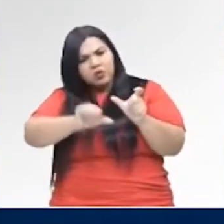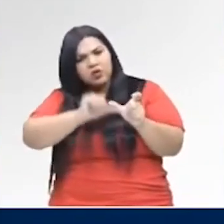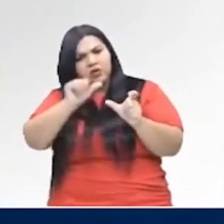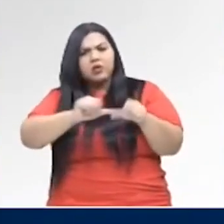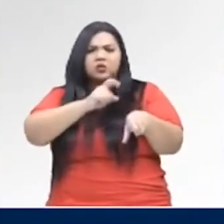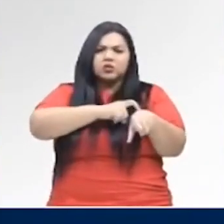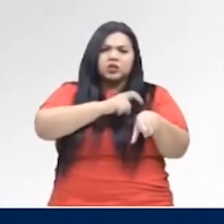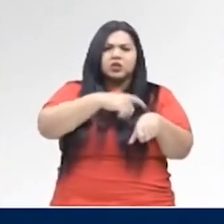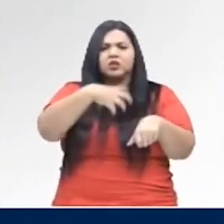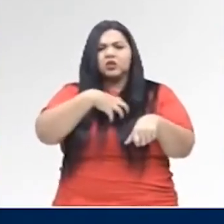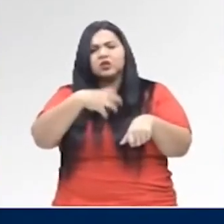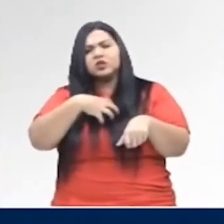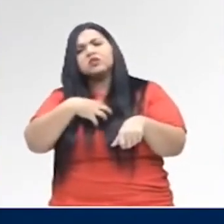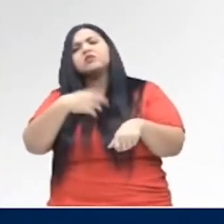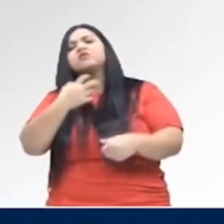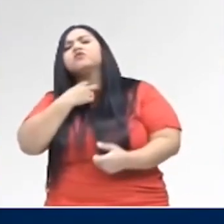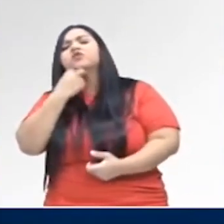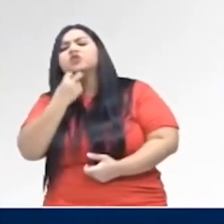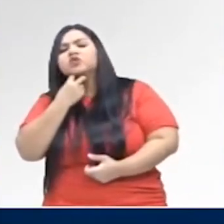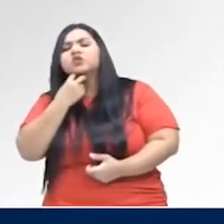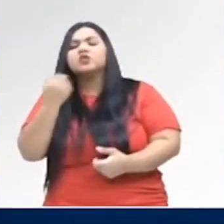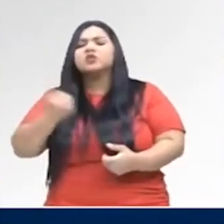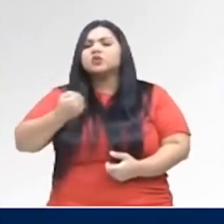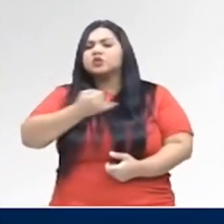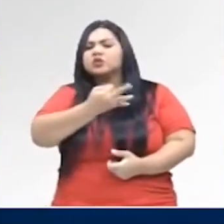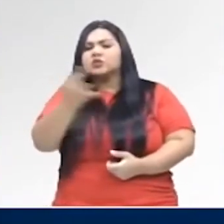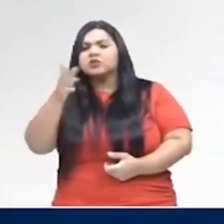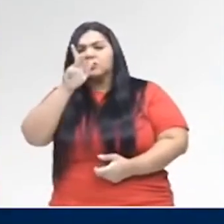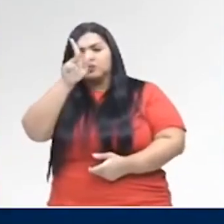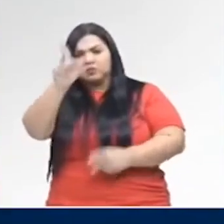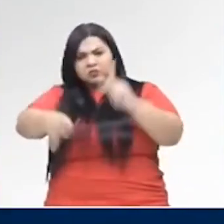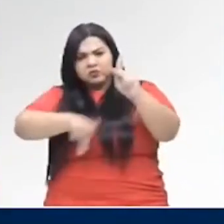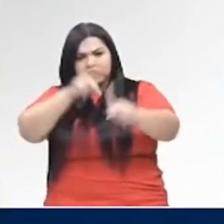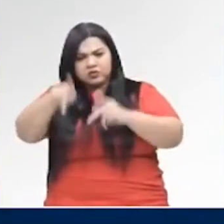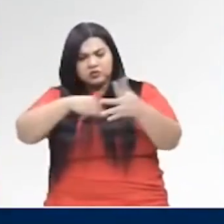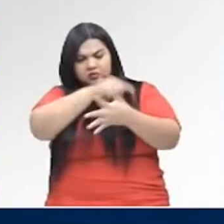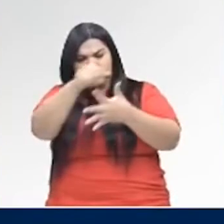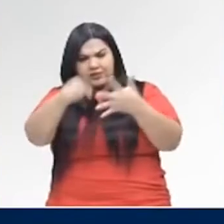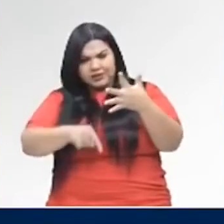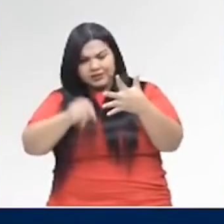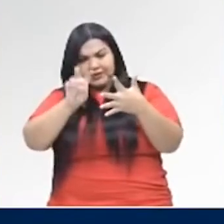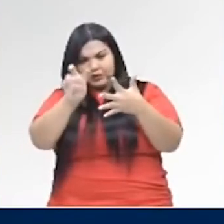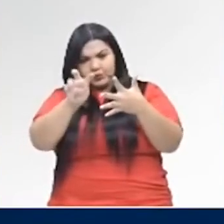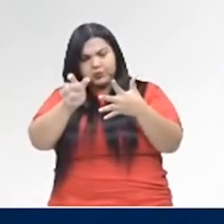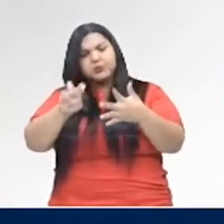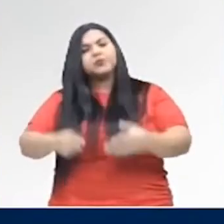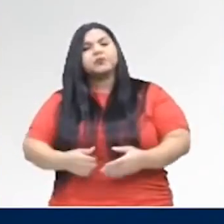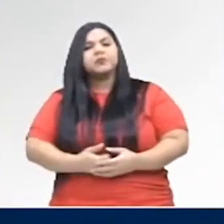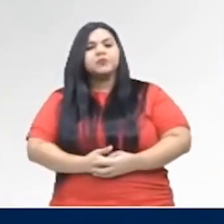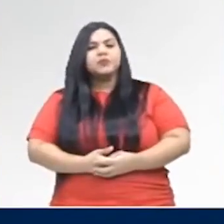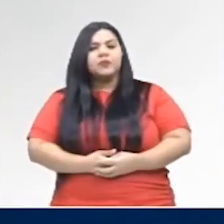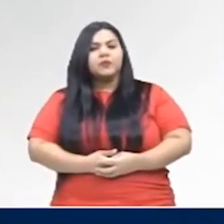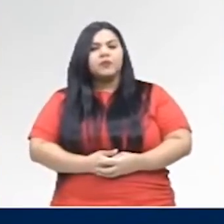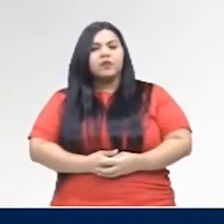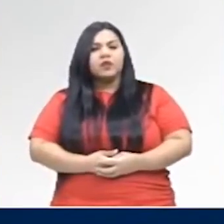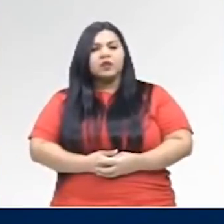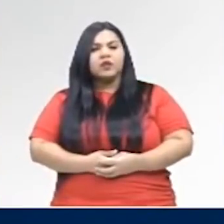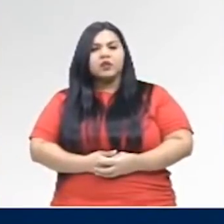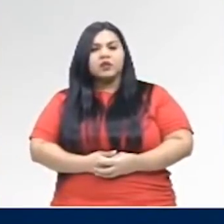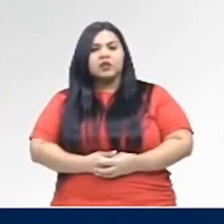tempo, modo, voz, número e pessoa, são cinco as flexões do verbo, certo? Então, olha aqui.